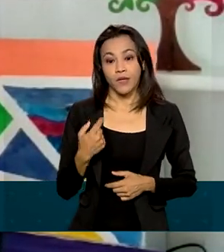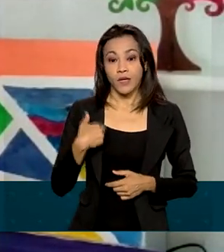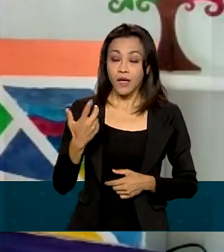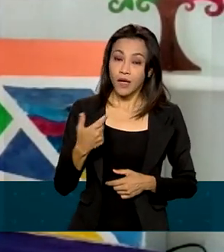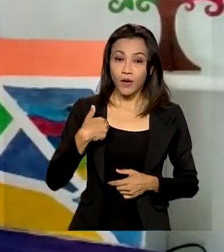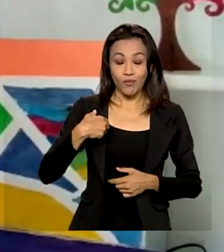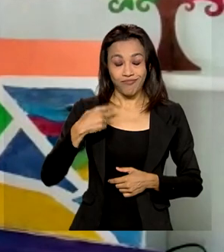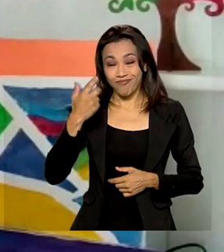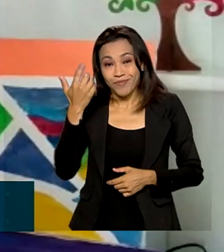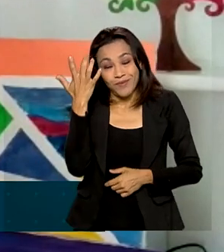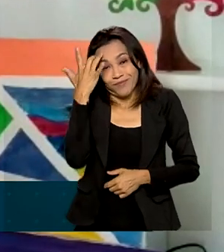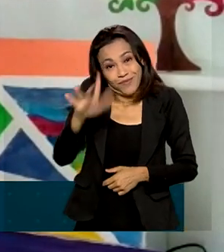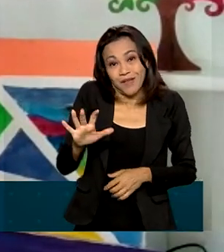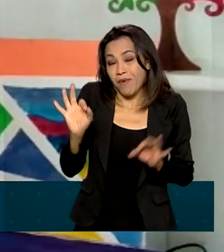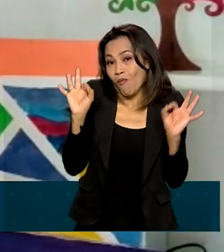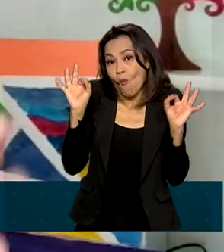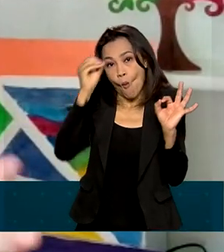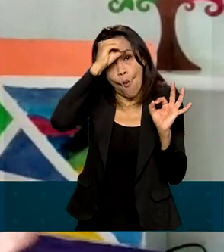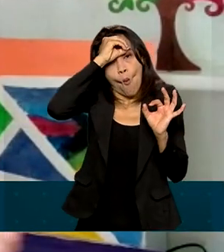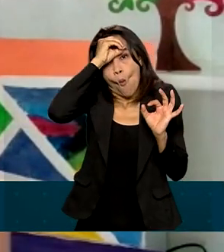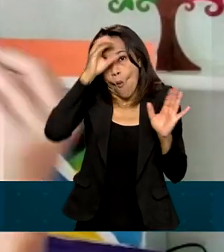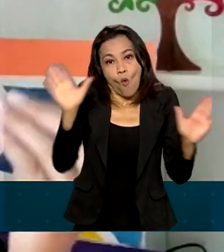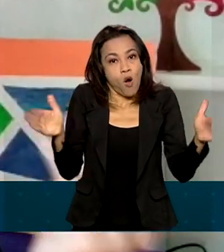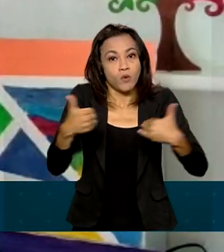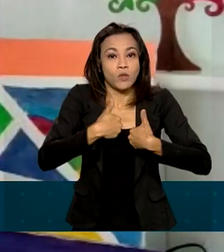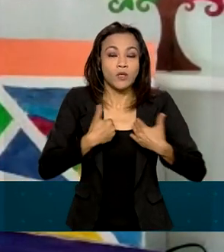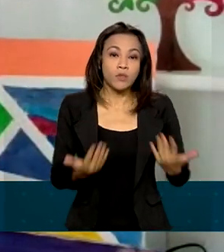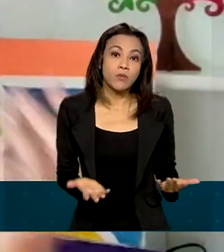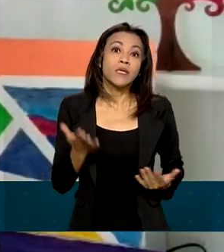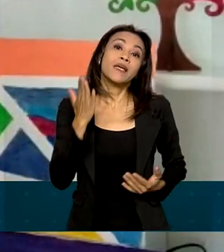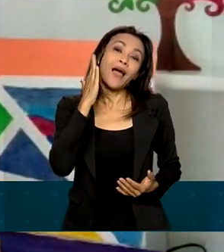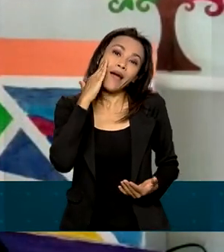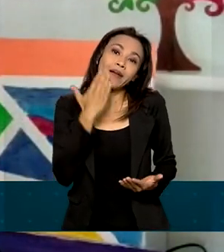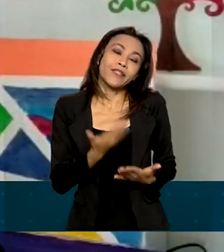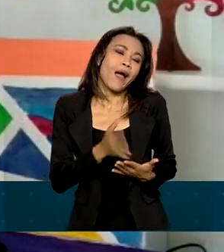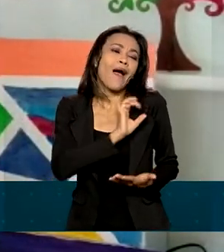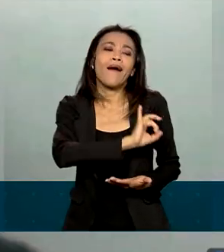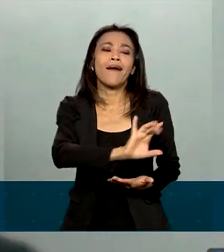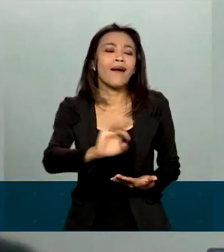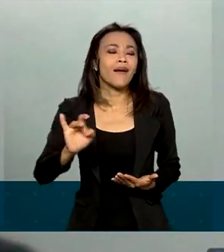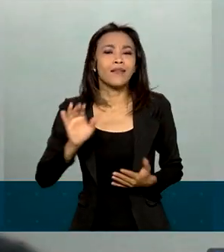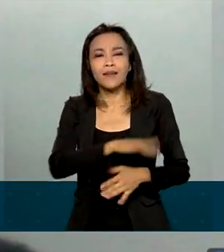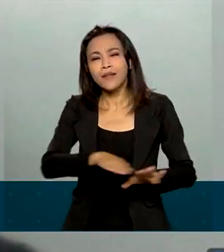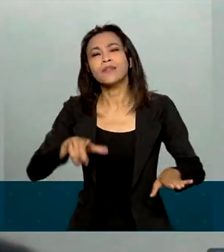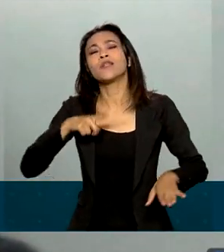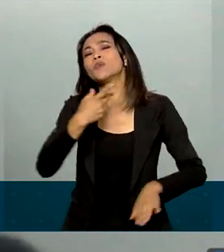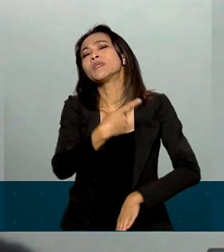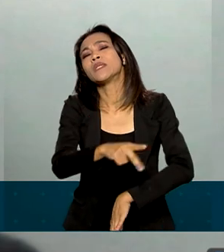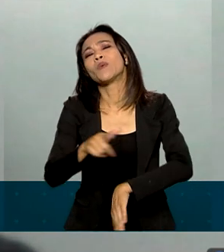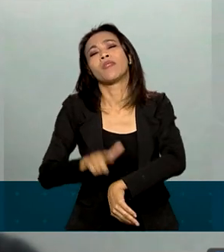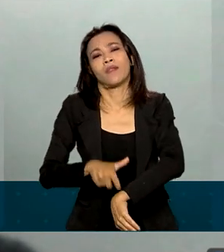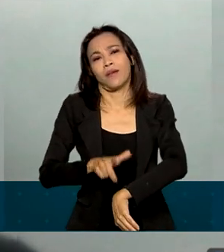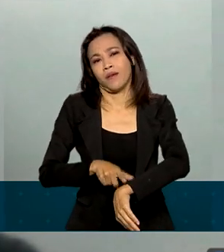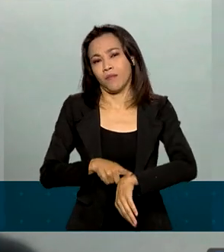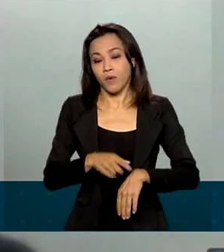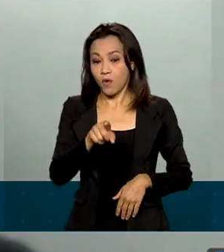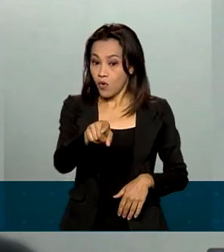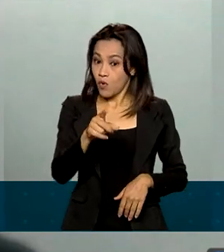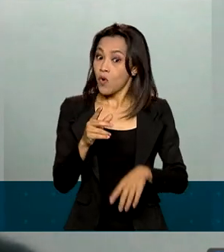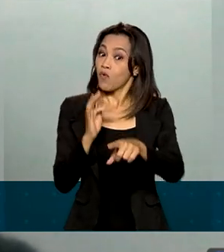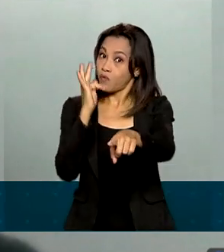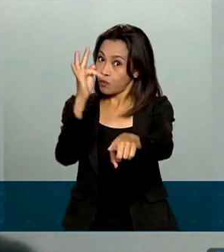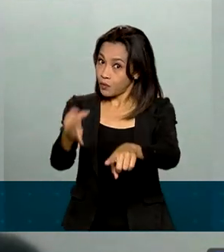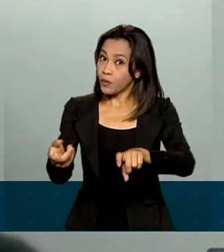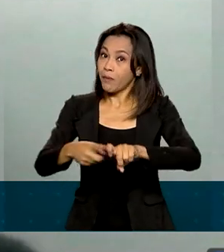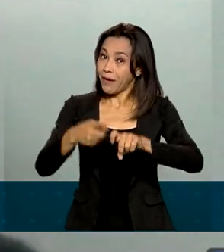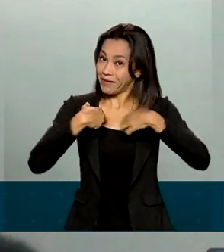equivocada que eu tinha sobre o autismo e por acreditar que cada criança tem o seu tempo. Já o futuro médico deixa um recado de